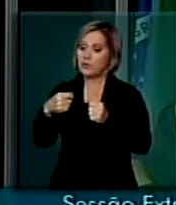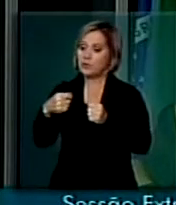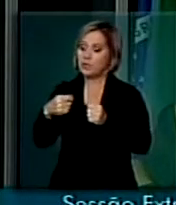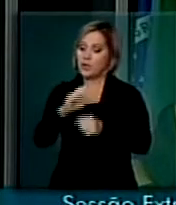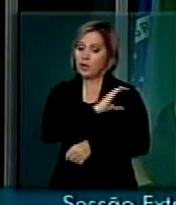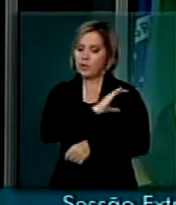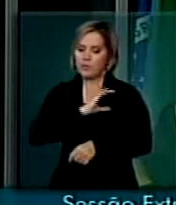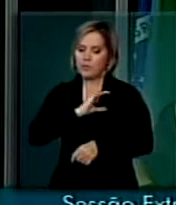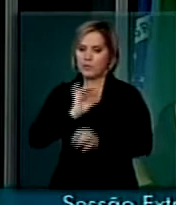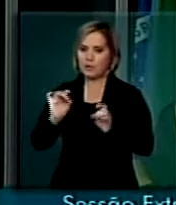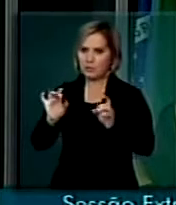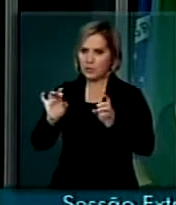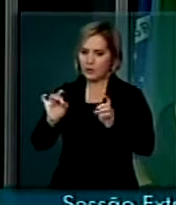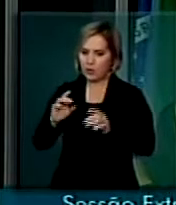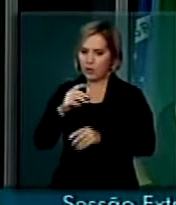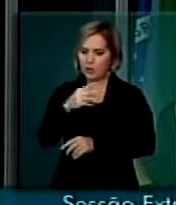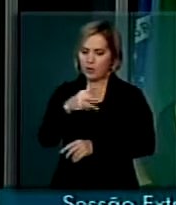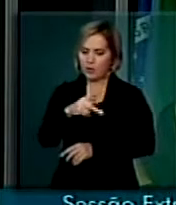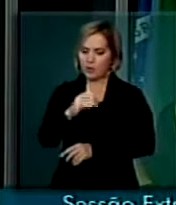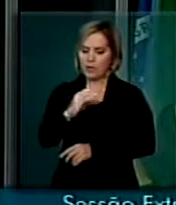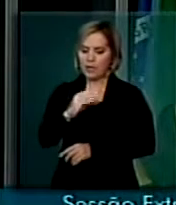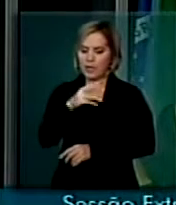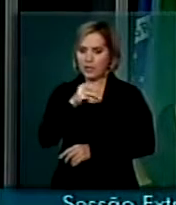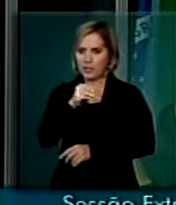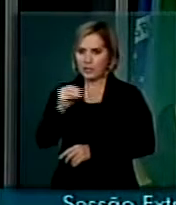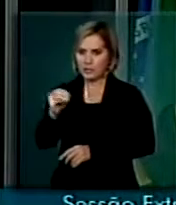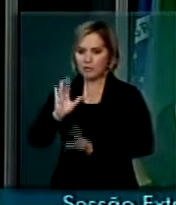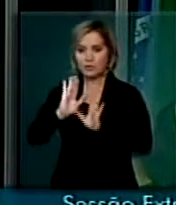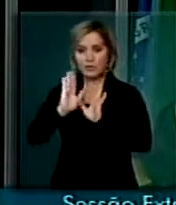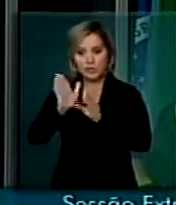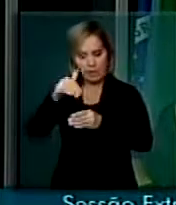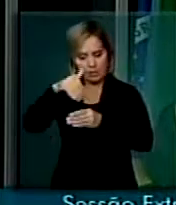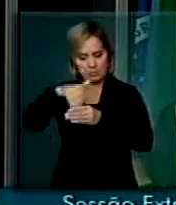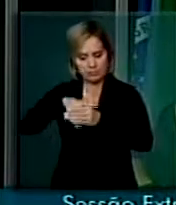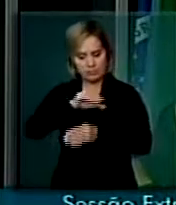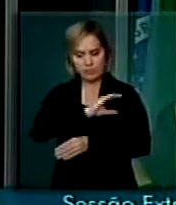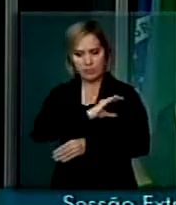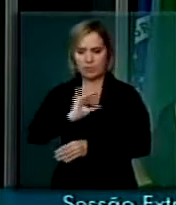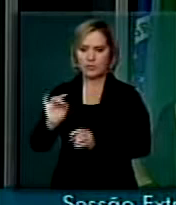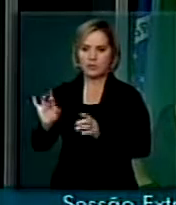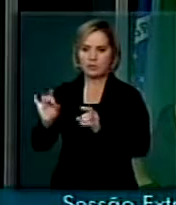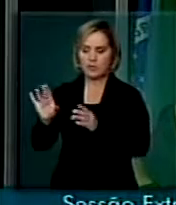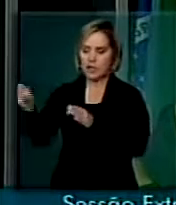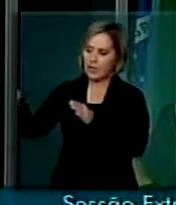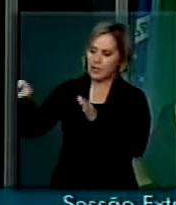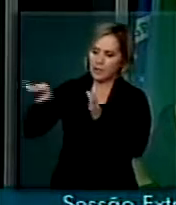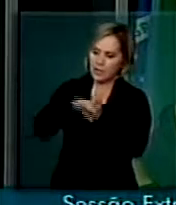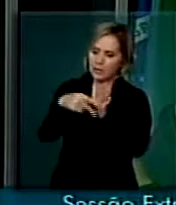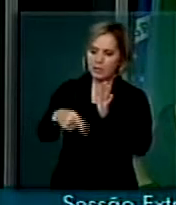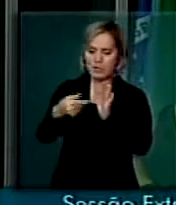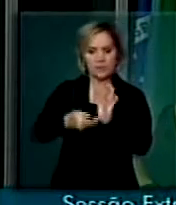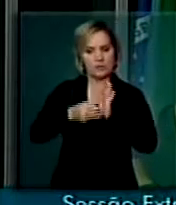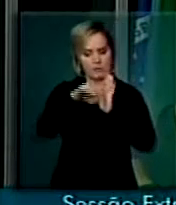a PEC 300, como ela foi votada na Comissão Especial, que fala, voltando ao tema,